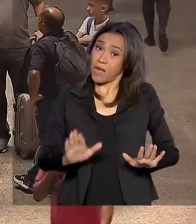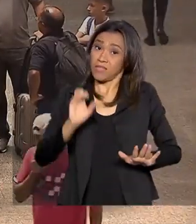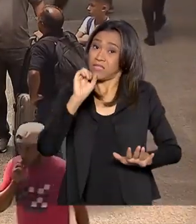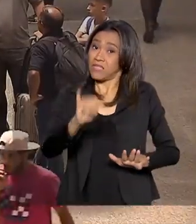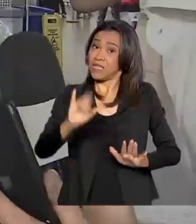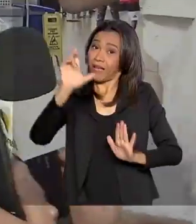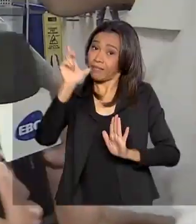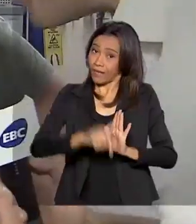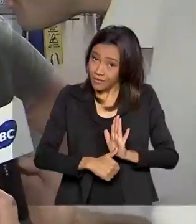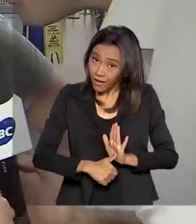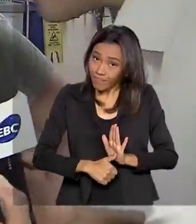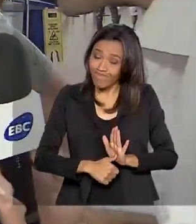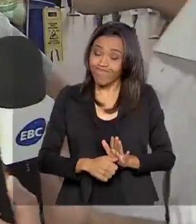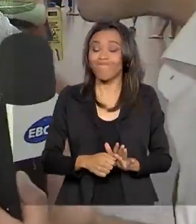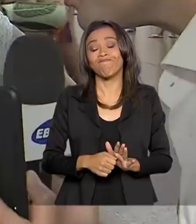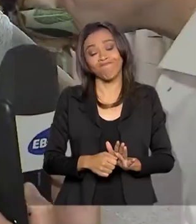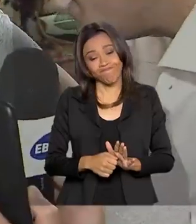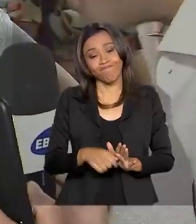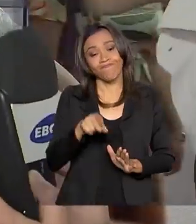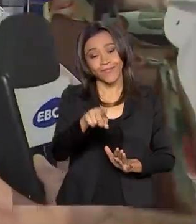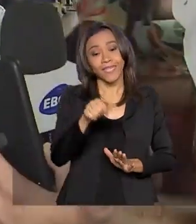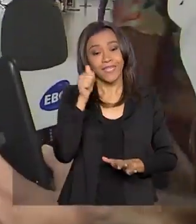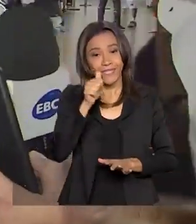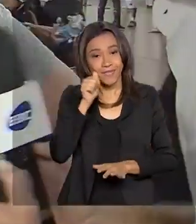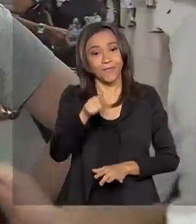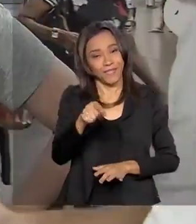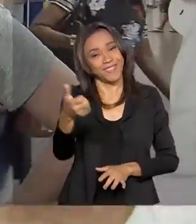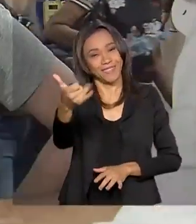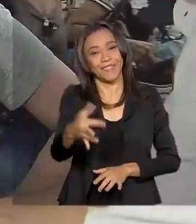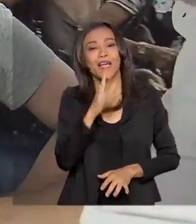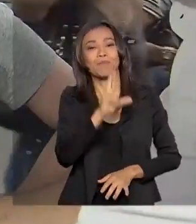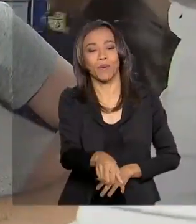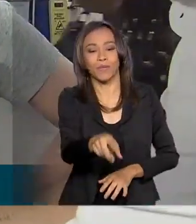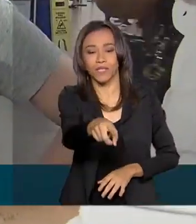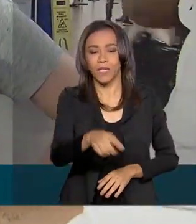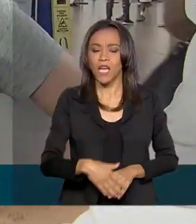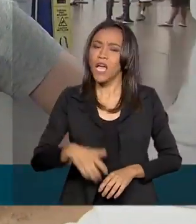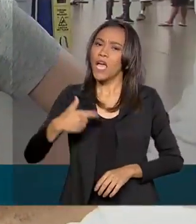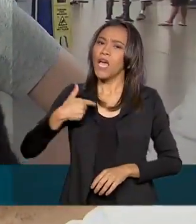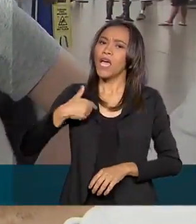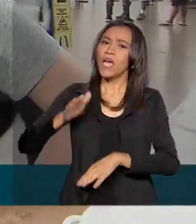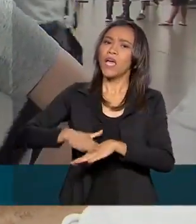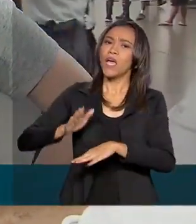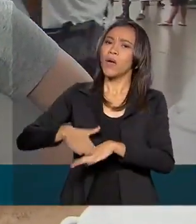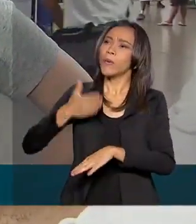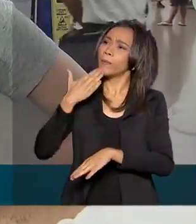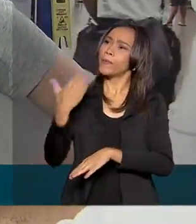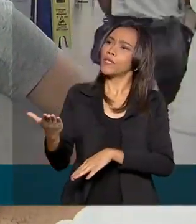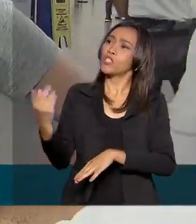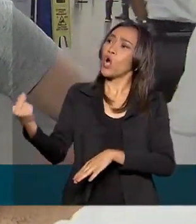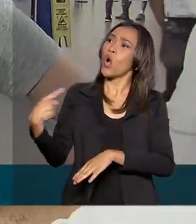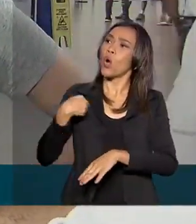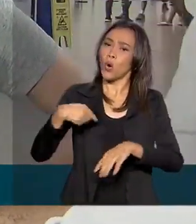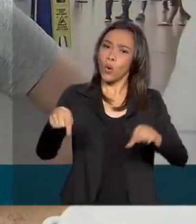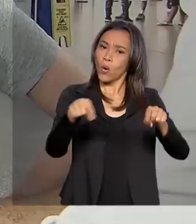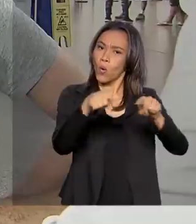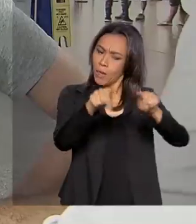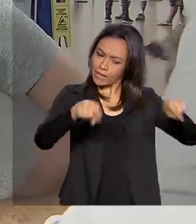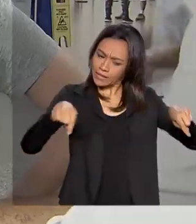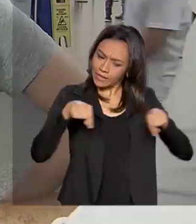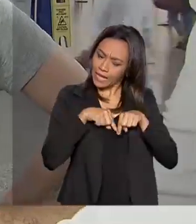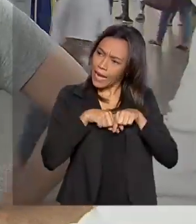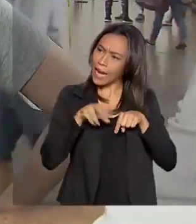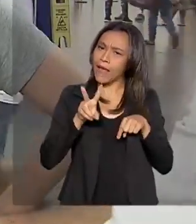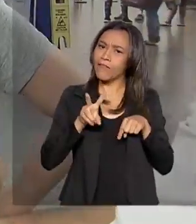tiver jeito, a pequena Letícia tem uma sugestão. Eu pediria para o moço dar uma sala de conforto, tipo uma salinha